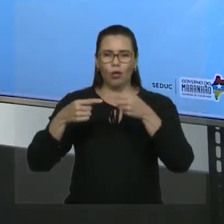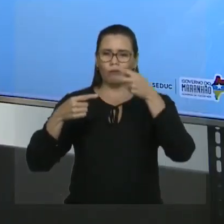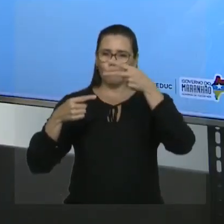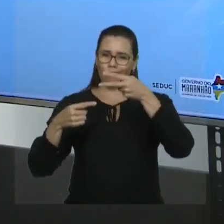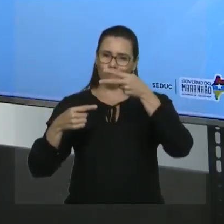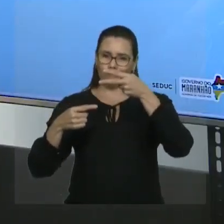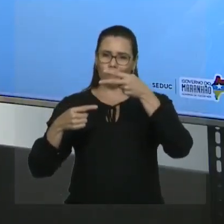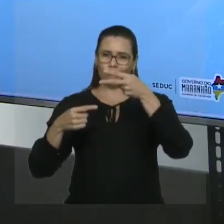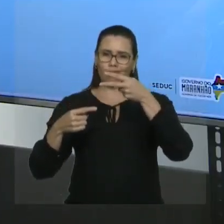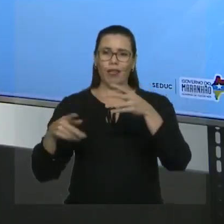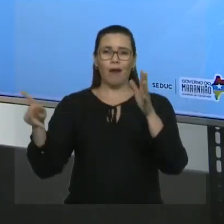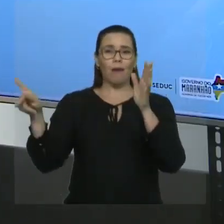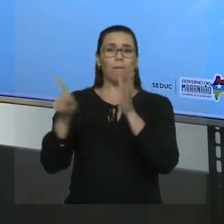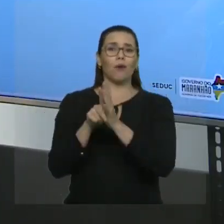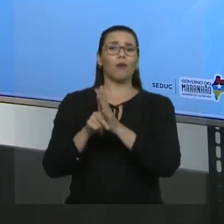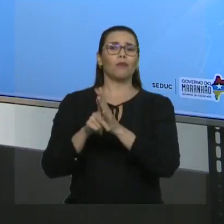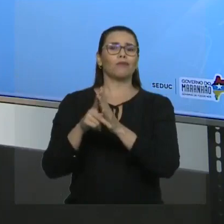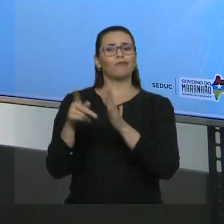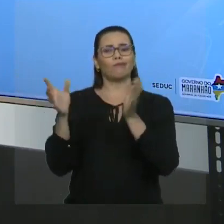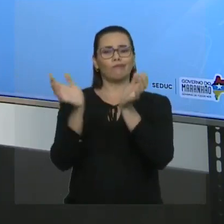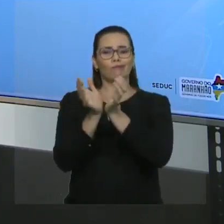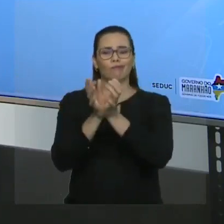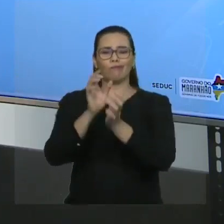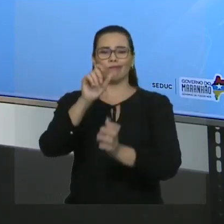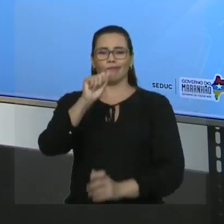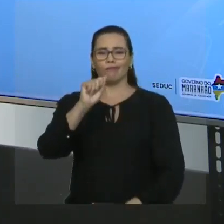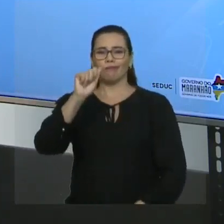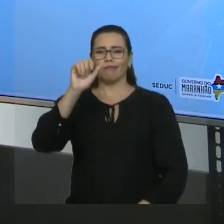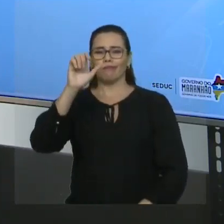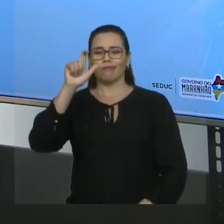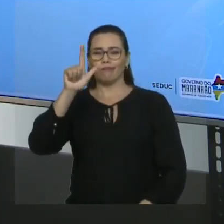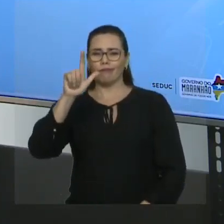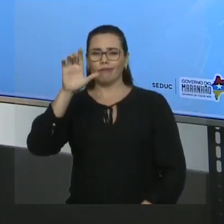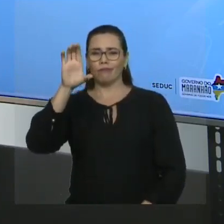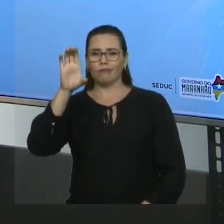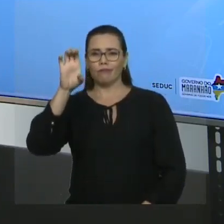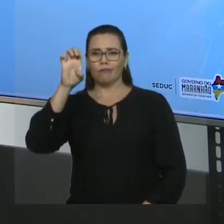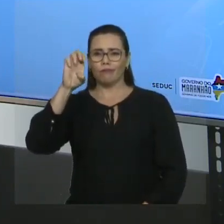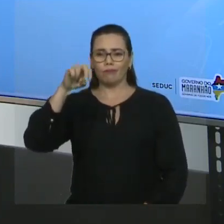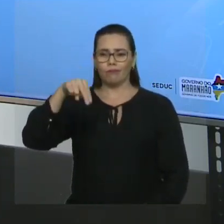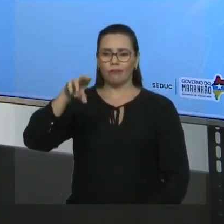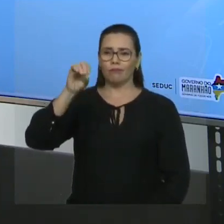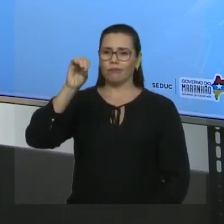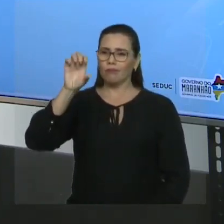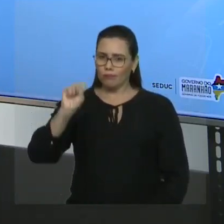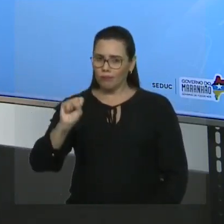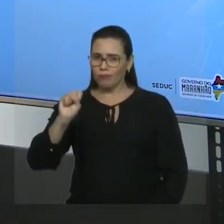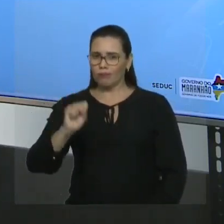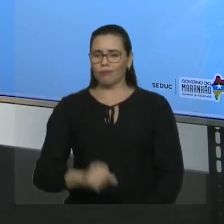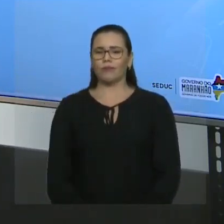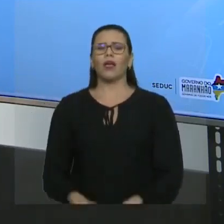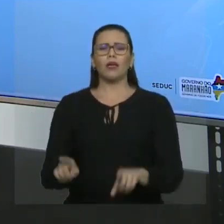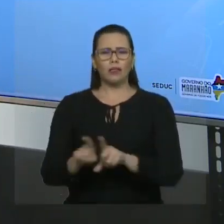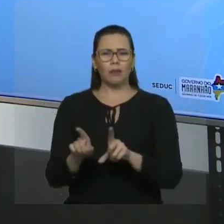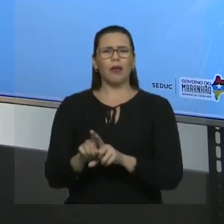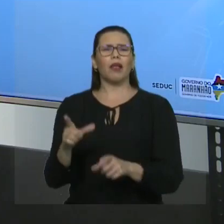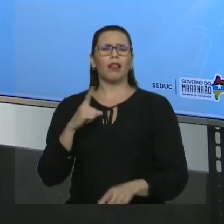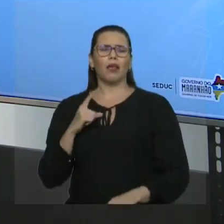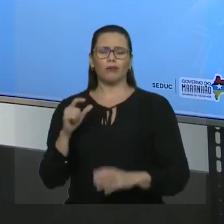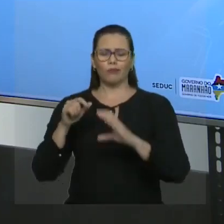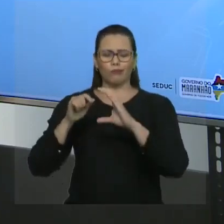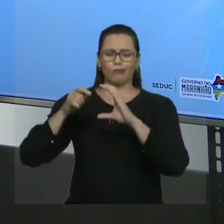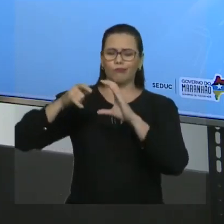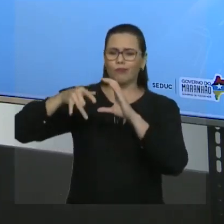pertence a uma classe chamada de alcenos. Você consegue perceber que ela também é uma cadeia ramificada. E quando a cadeia é